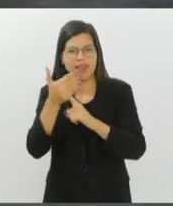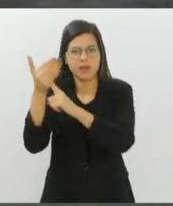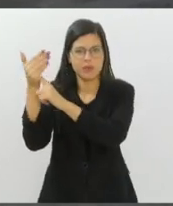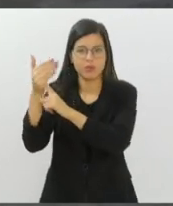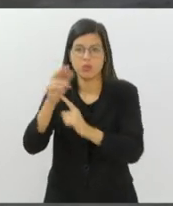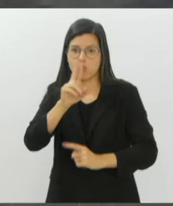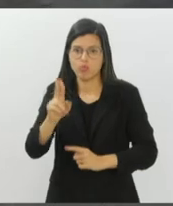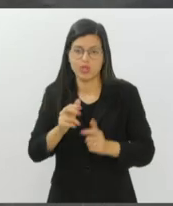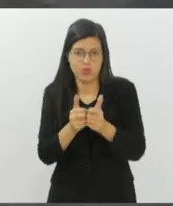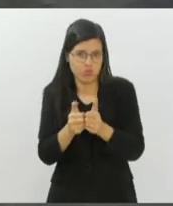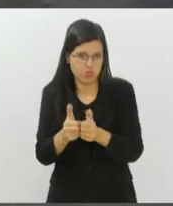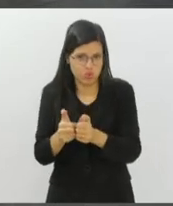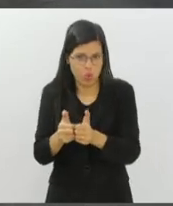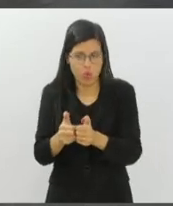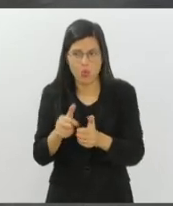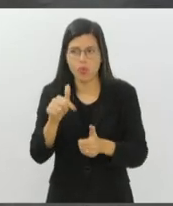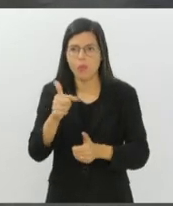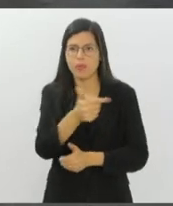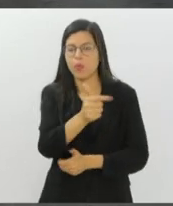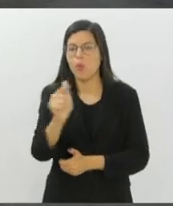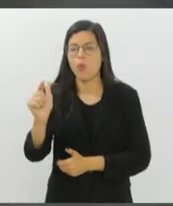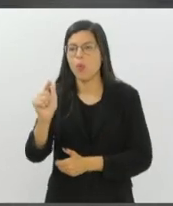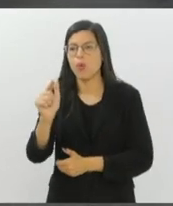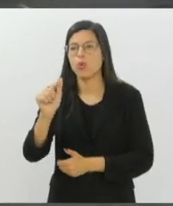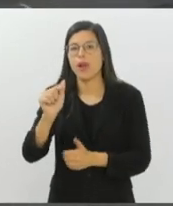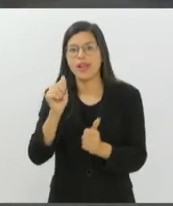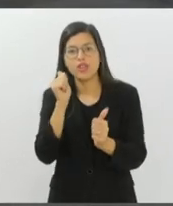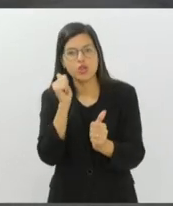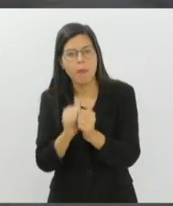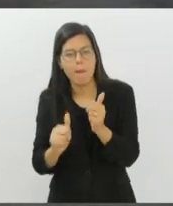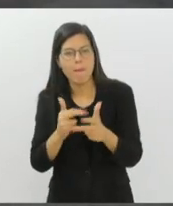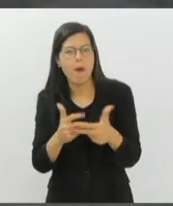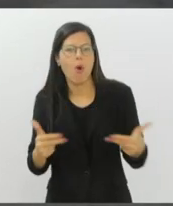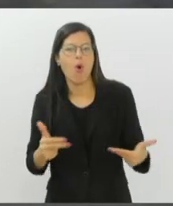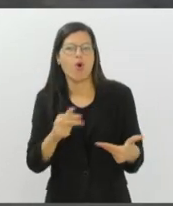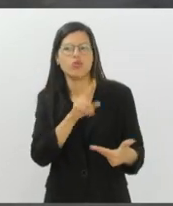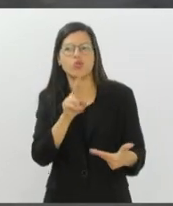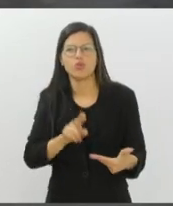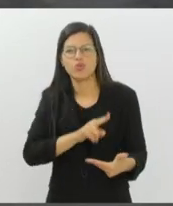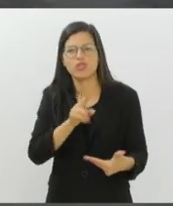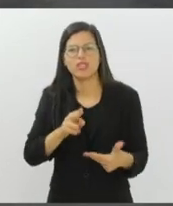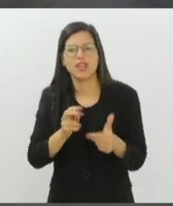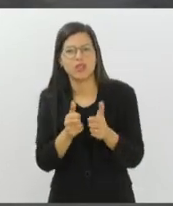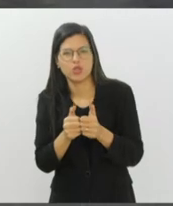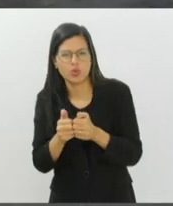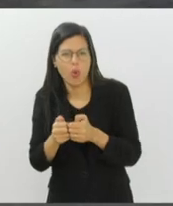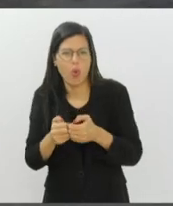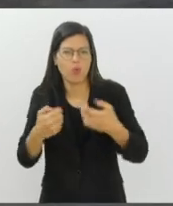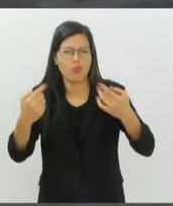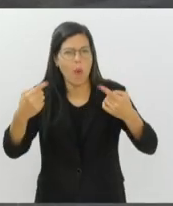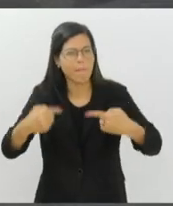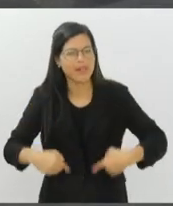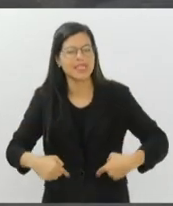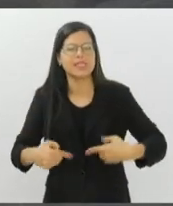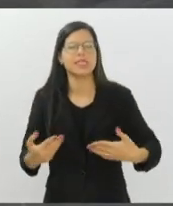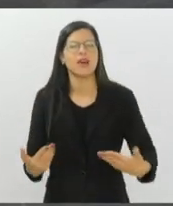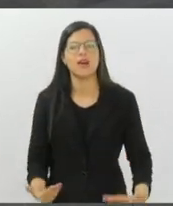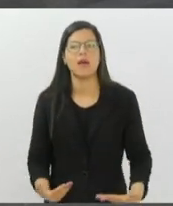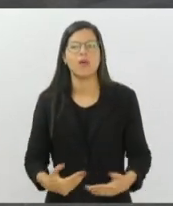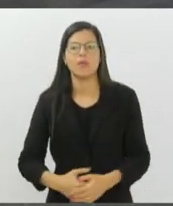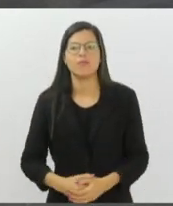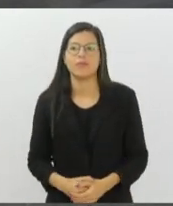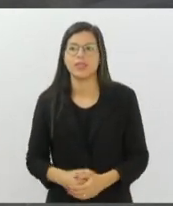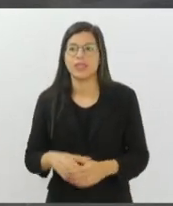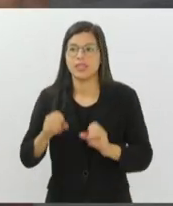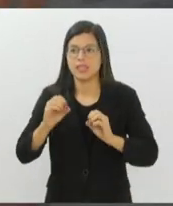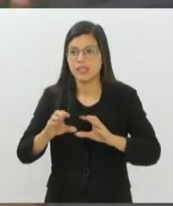ferramenta. Uma outra trilha é games e esportes. A gente vai usar jogos mais do cenário competitivo de esportes para, ou seja, você